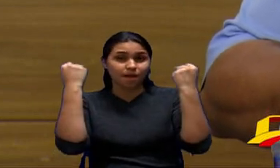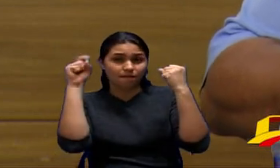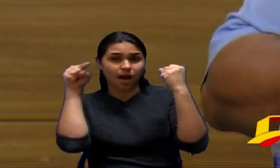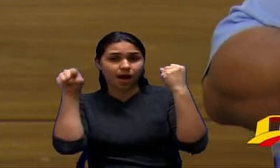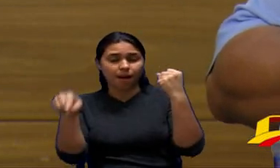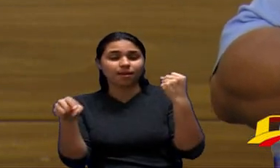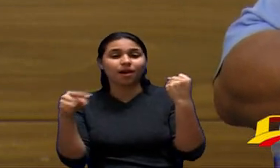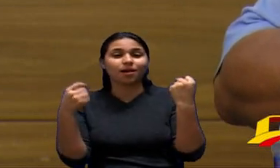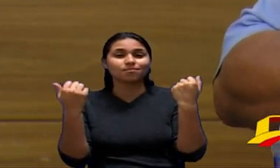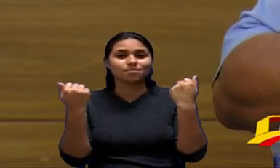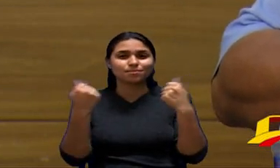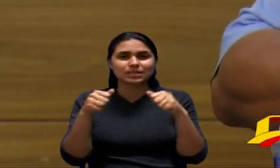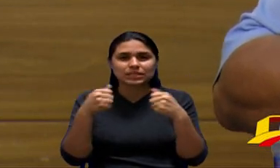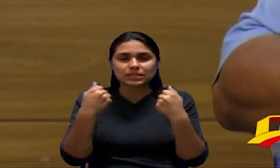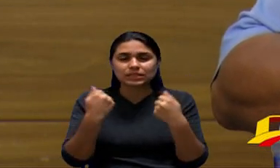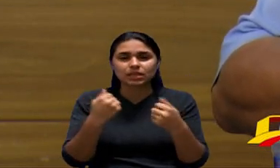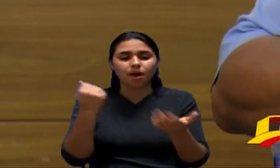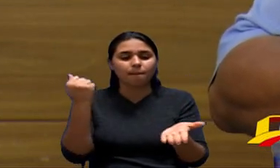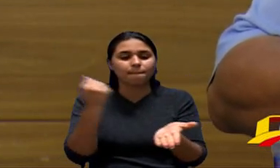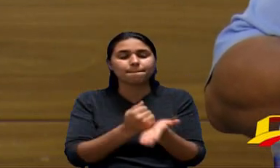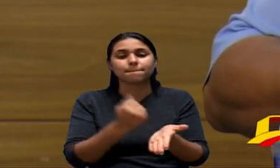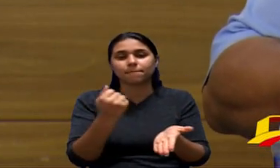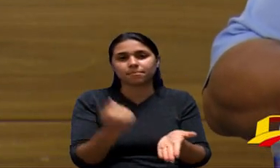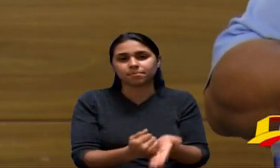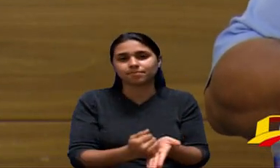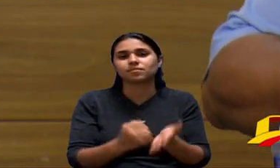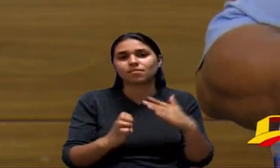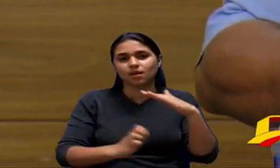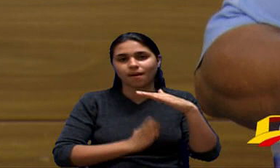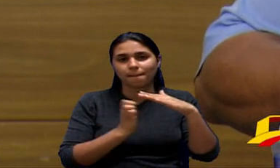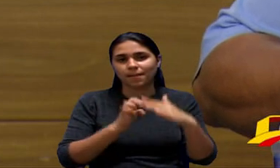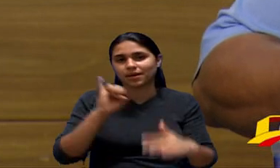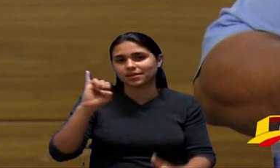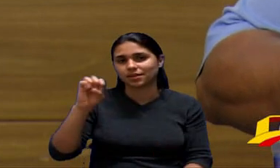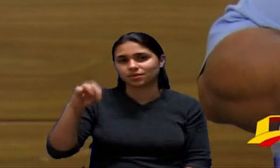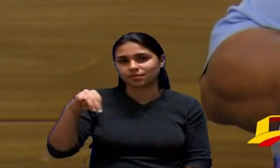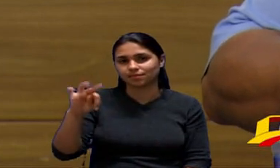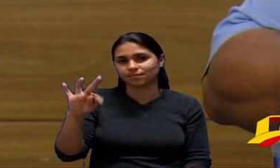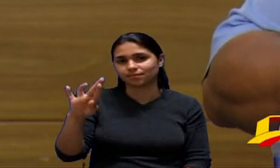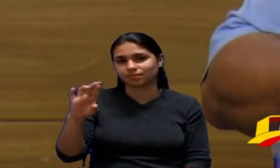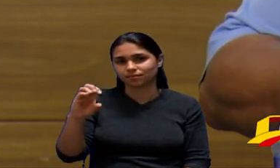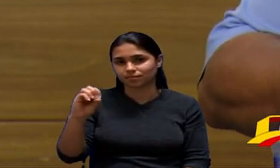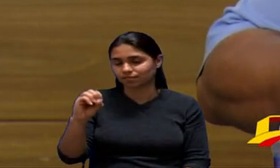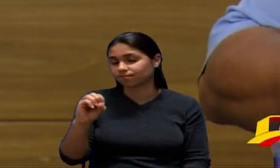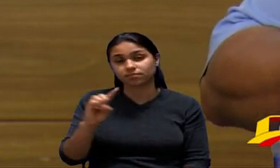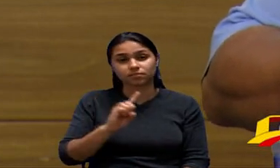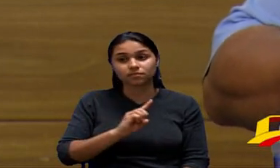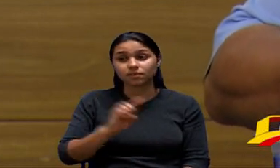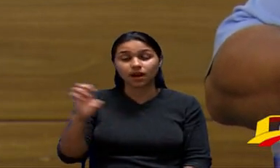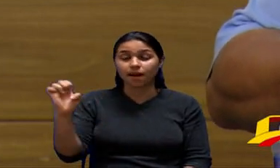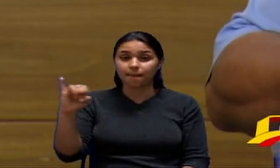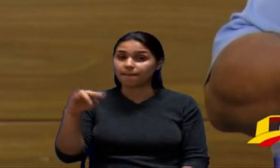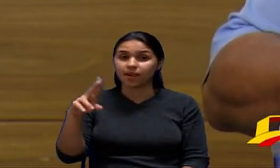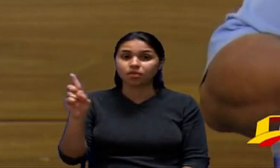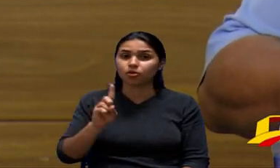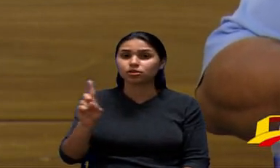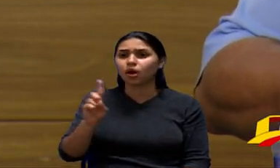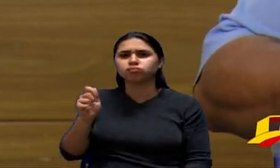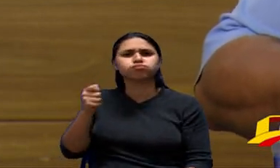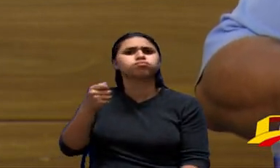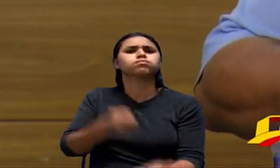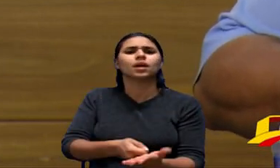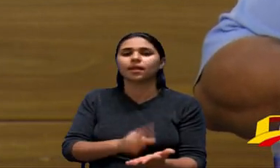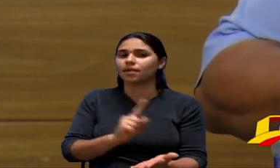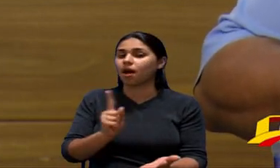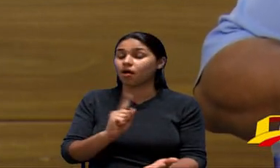e pedir a certificação no Inmetro porque o Inmetro impõe o fabricante o fabricante teria que fazer e